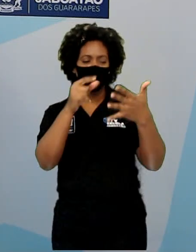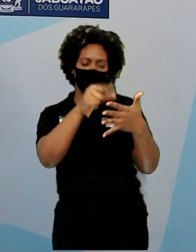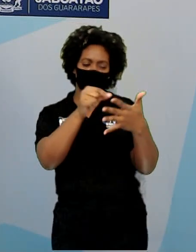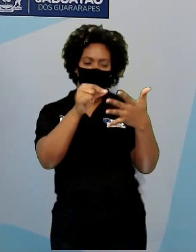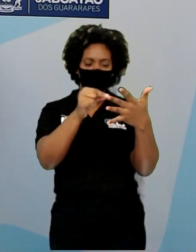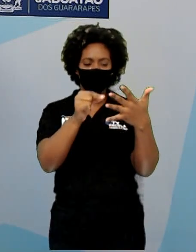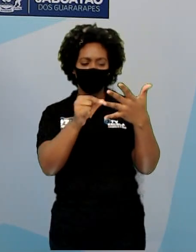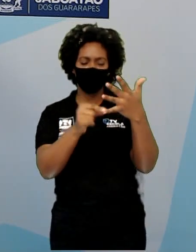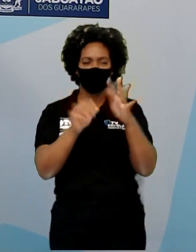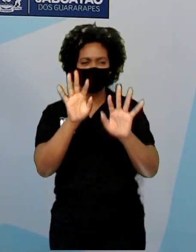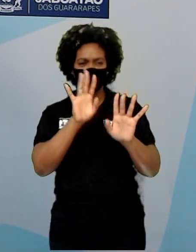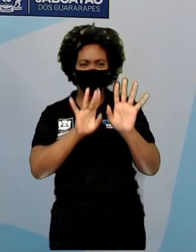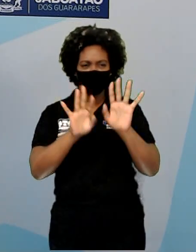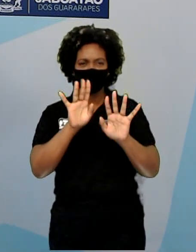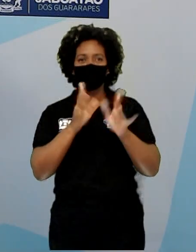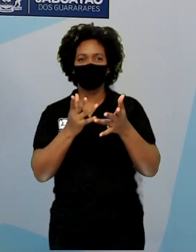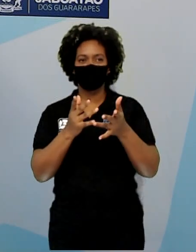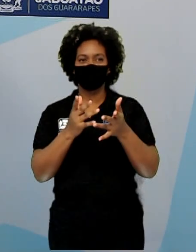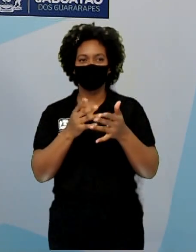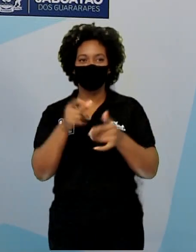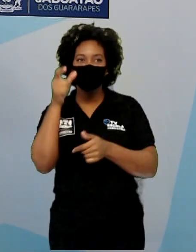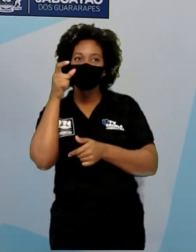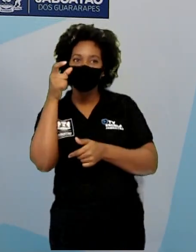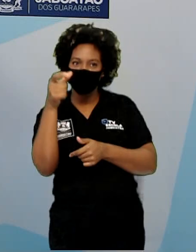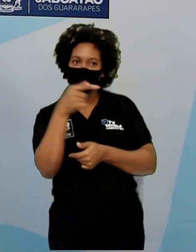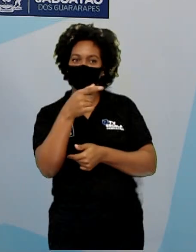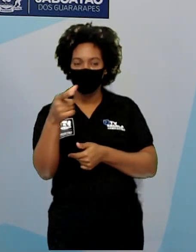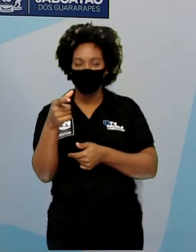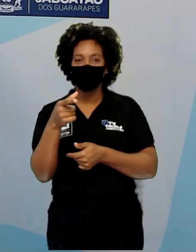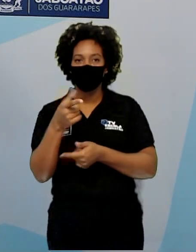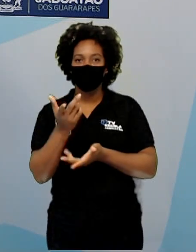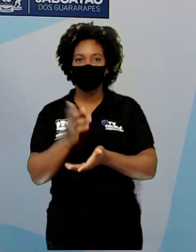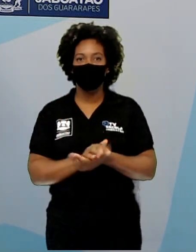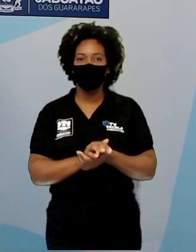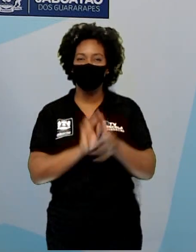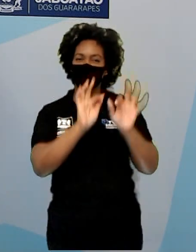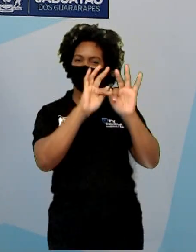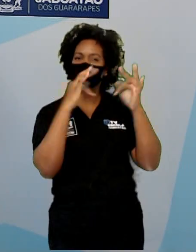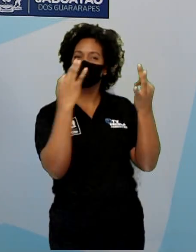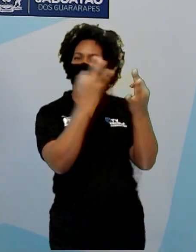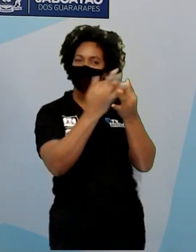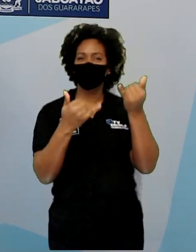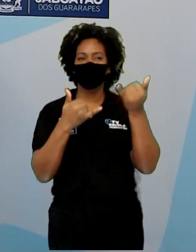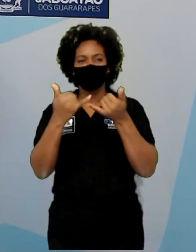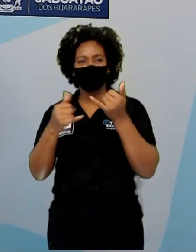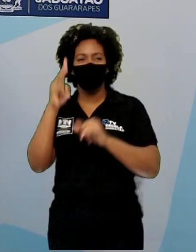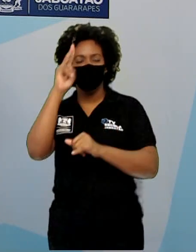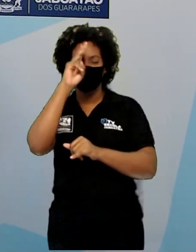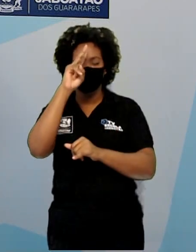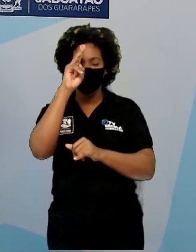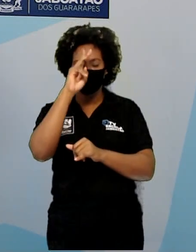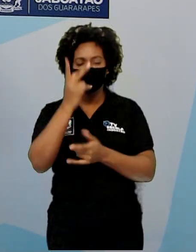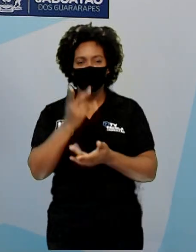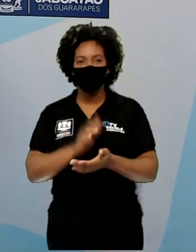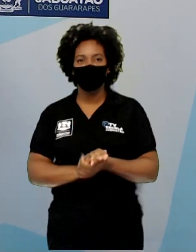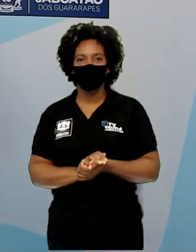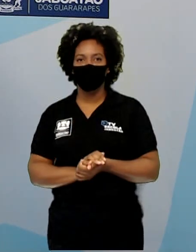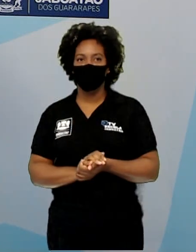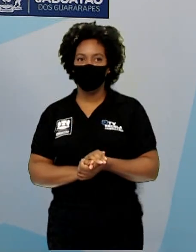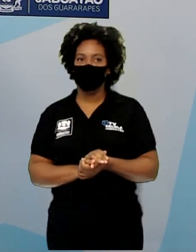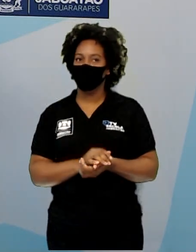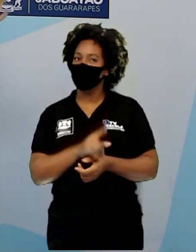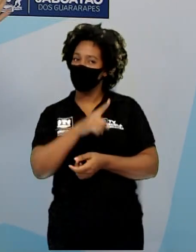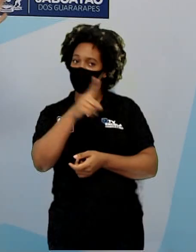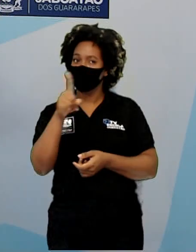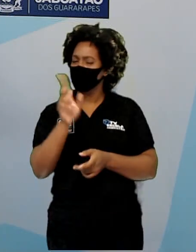fazendo. Então, é interessante que vocês tenham esse momento em família e tentem lembrar de alguma parlenda também. Não precisa ser essa,